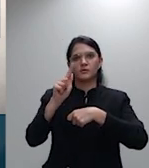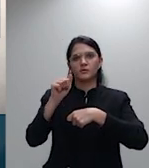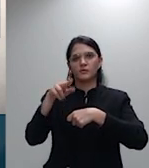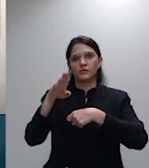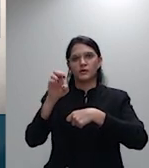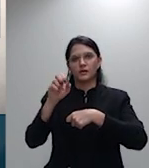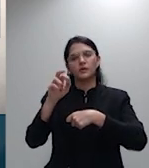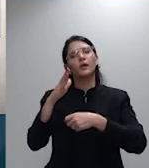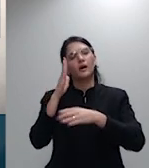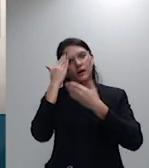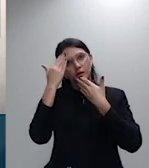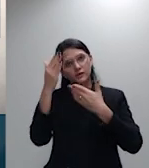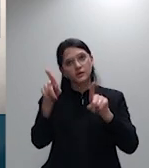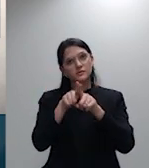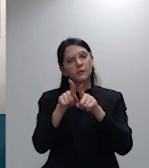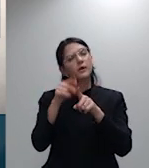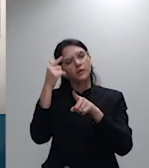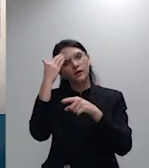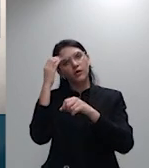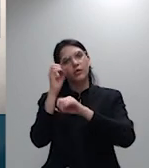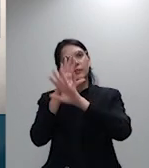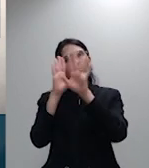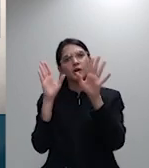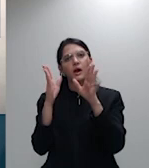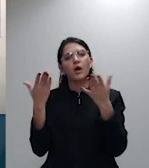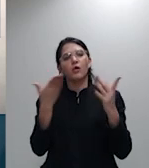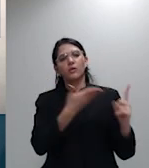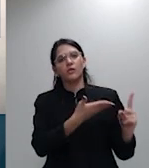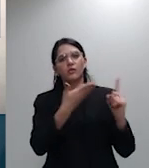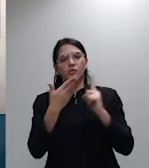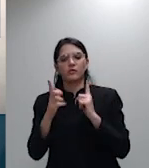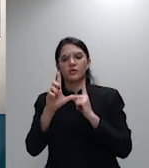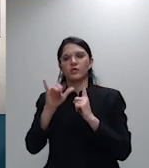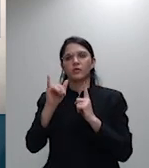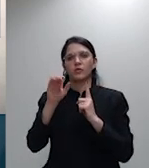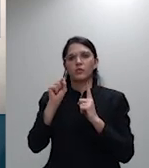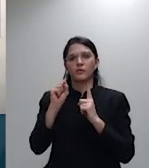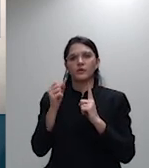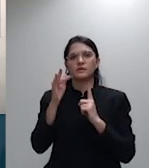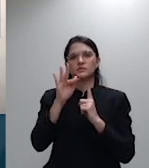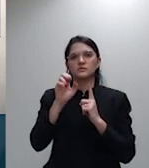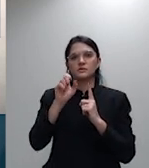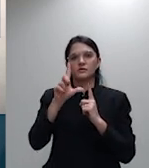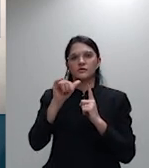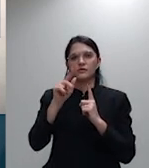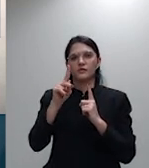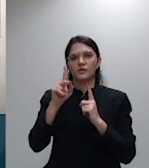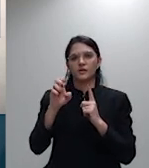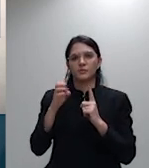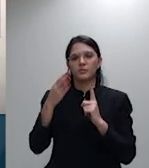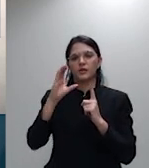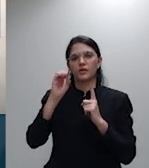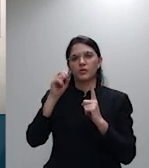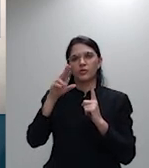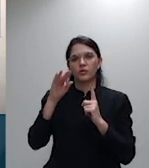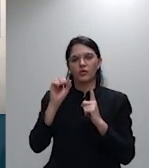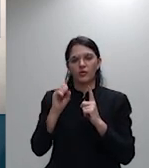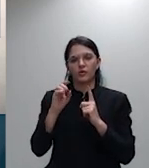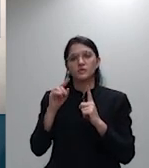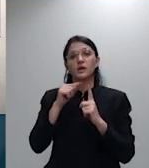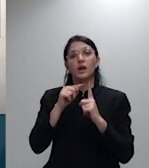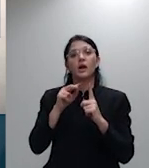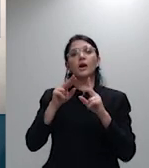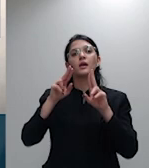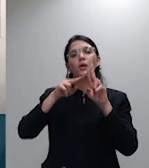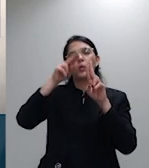Luiz Felipe Conde que falará pela Unimed do estado de São Paulo Federação Estadual das Cooperativas Médicas Unimed